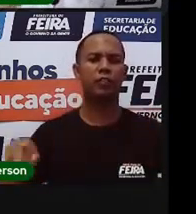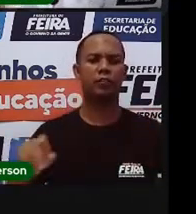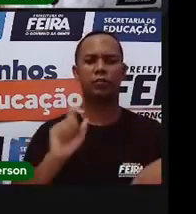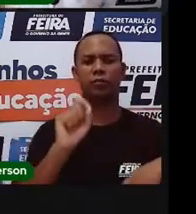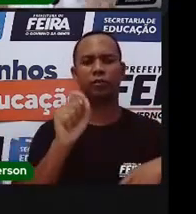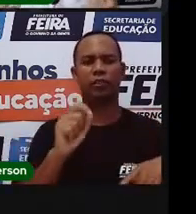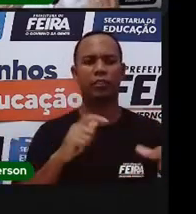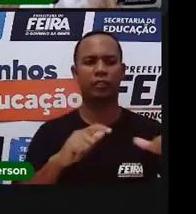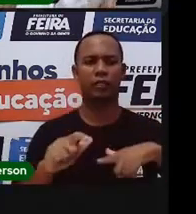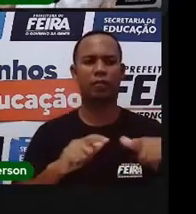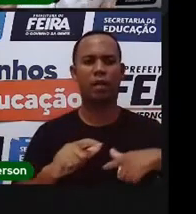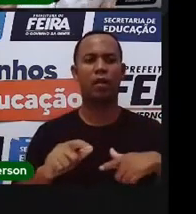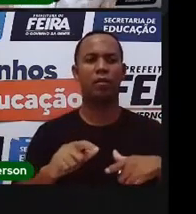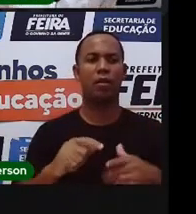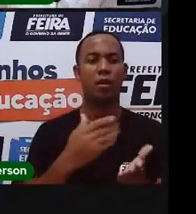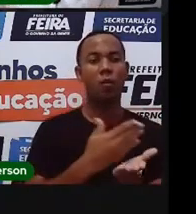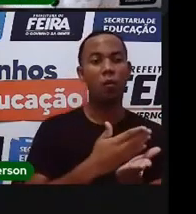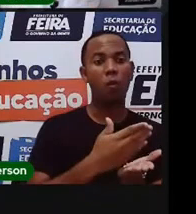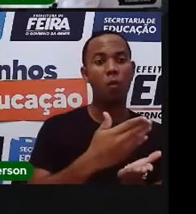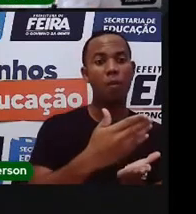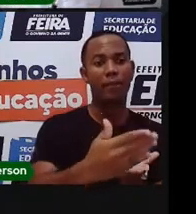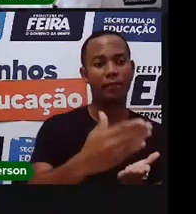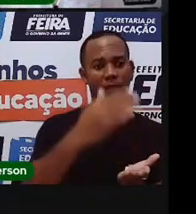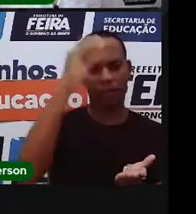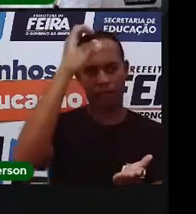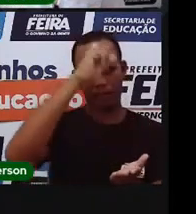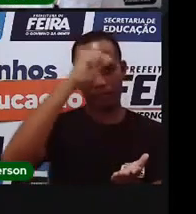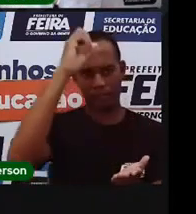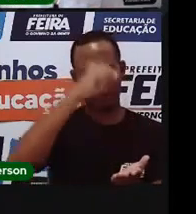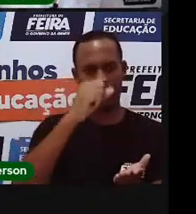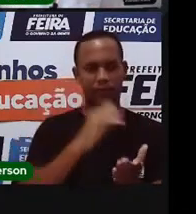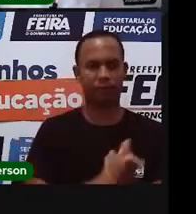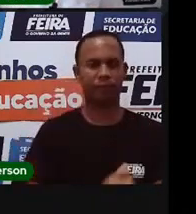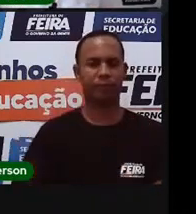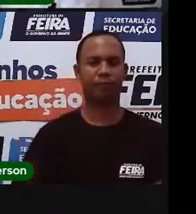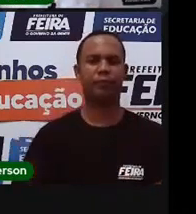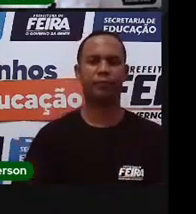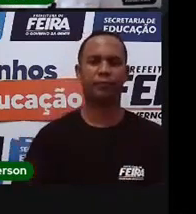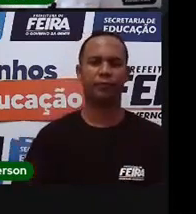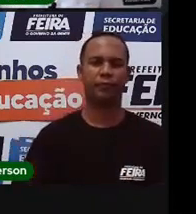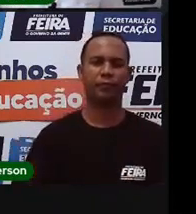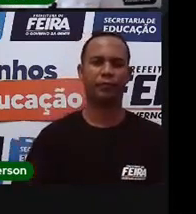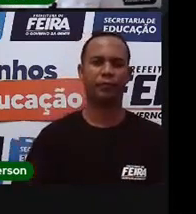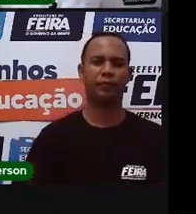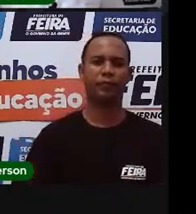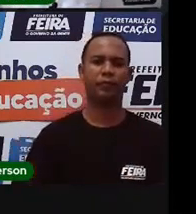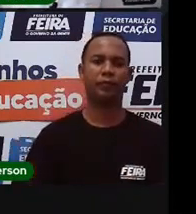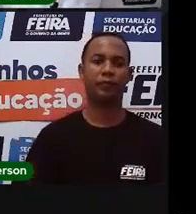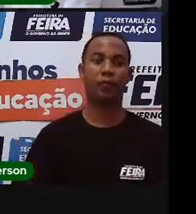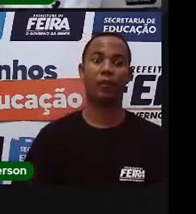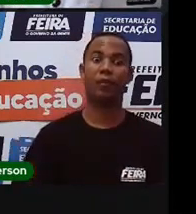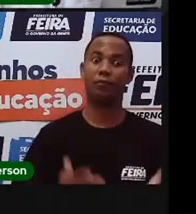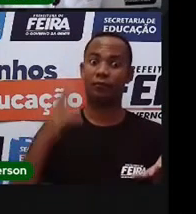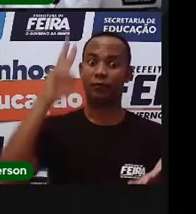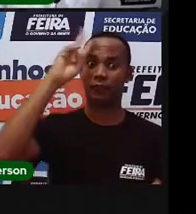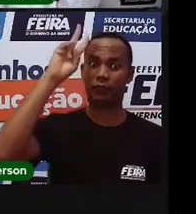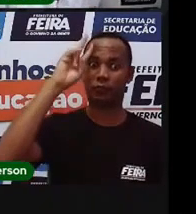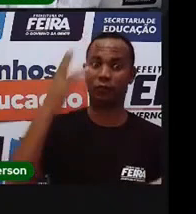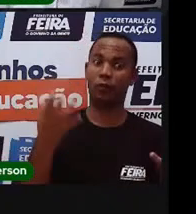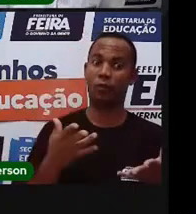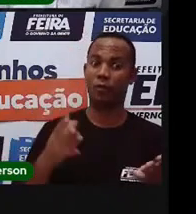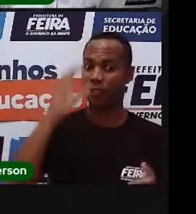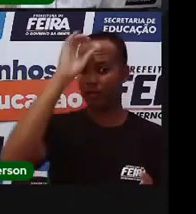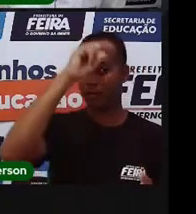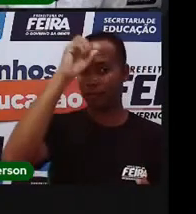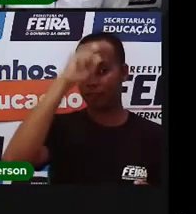iria começar a aprender. E a gente vai E vamos aprender bastante nessa segunda-feira. Bom,